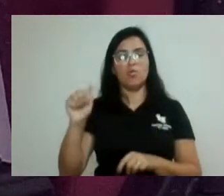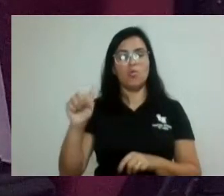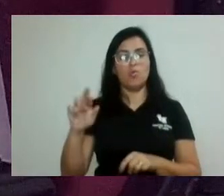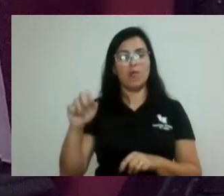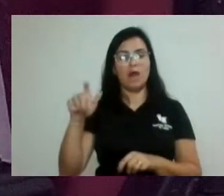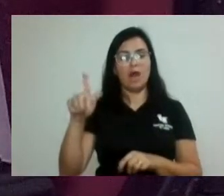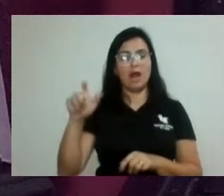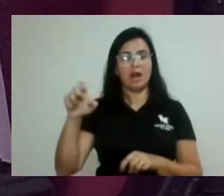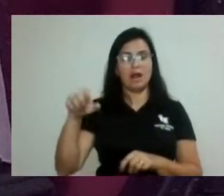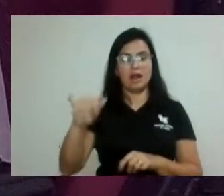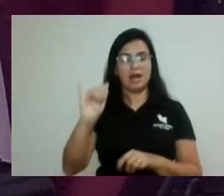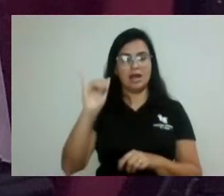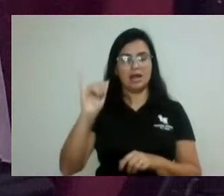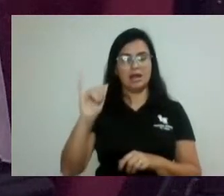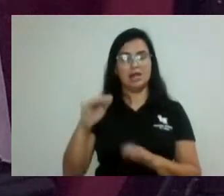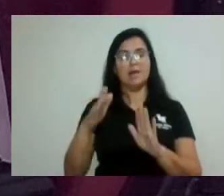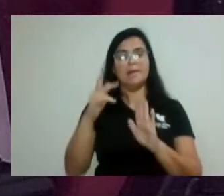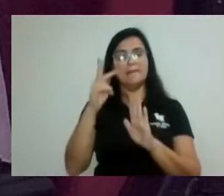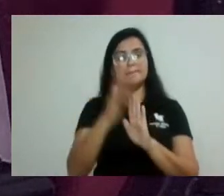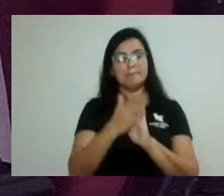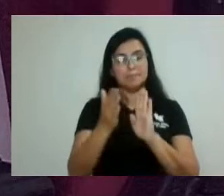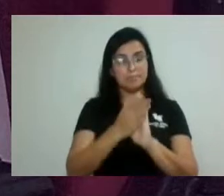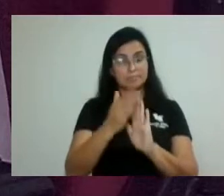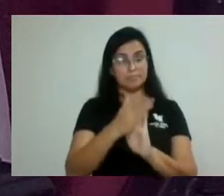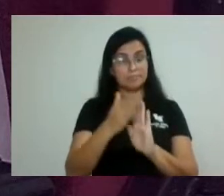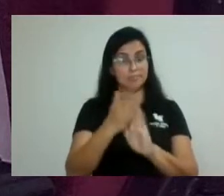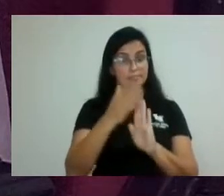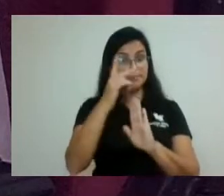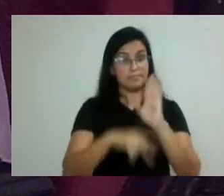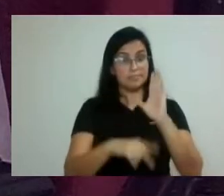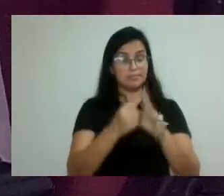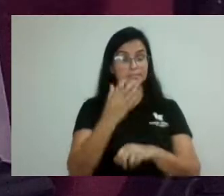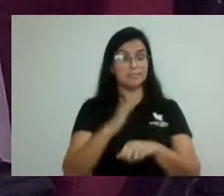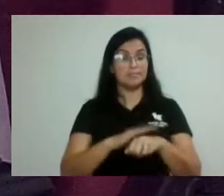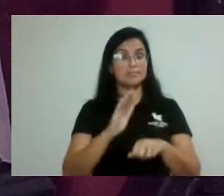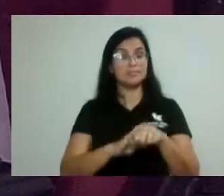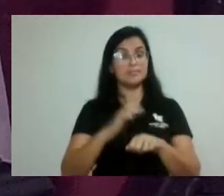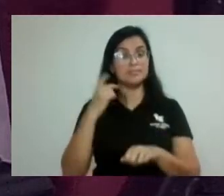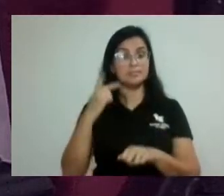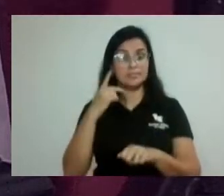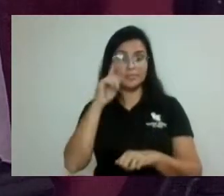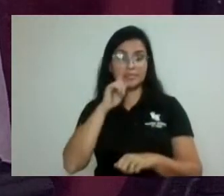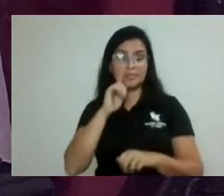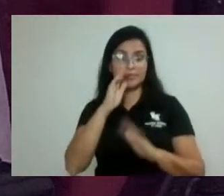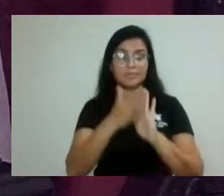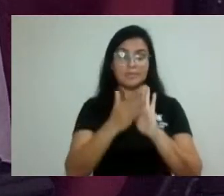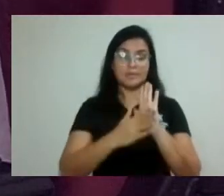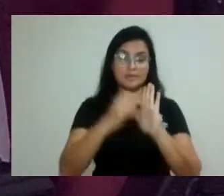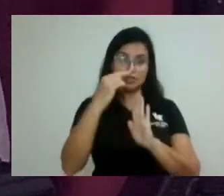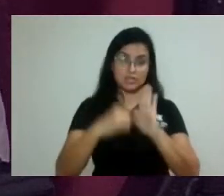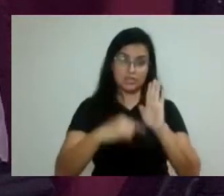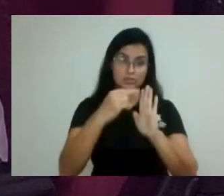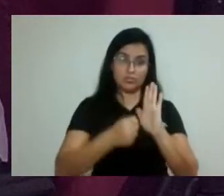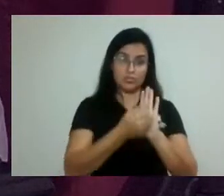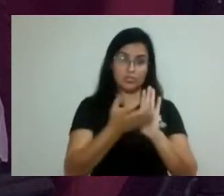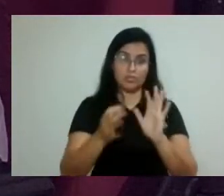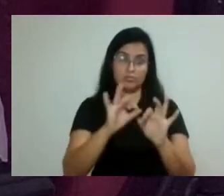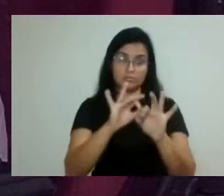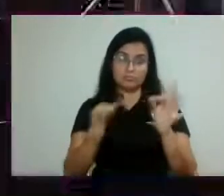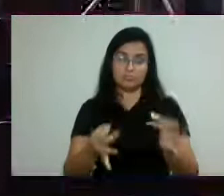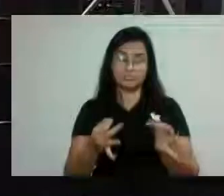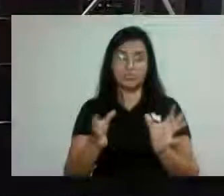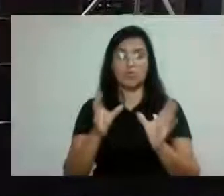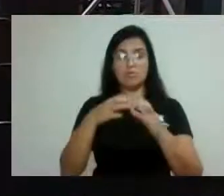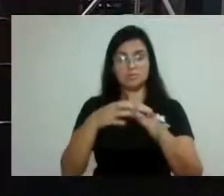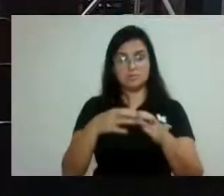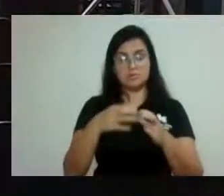Proposição para a Lei nº 2020, doutoria, vereador Zé Março, parecer já liso, coro, maioria simples, observação, comissão de redação. Projeto em